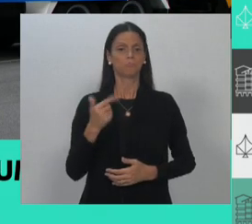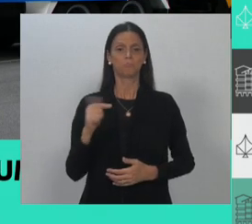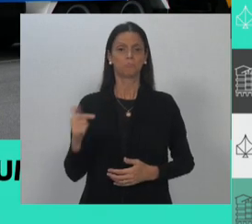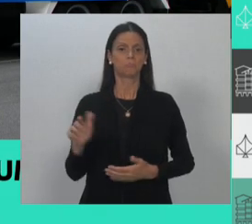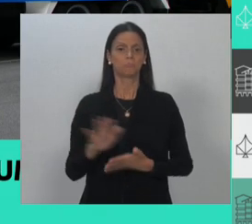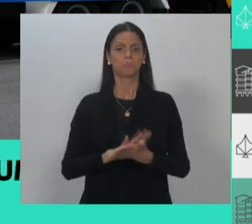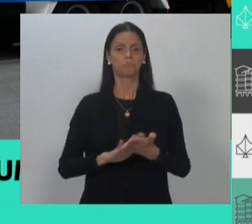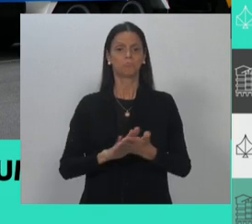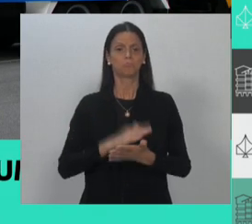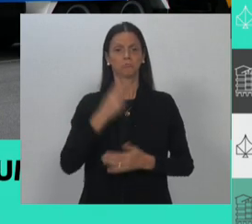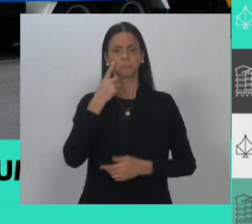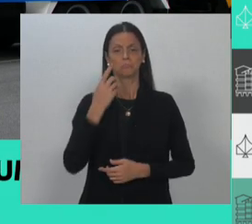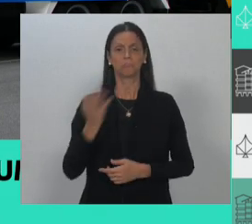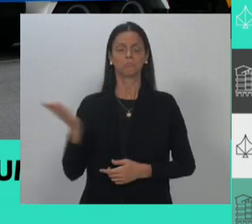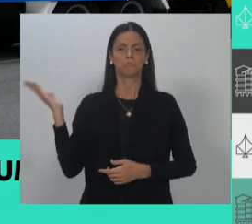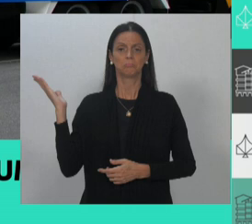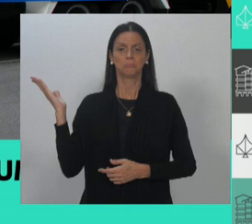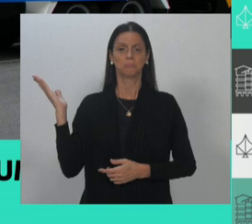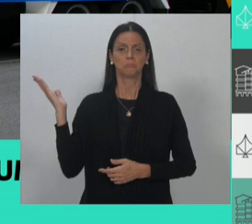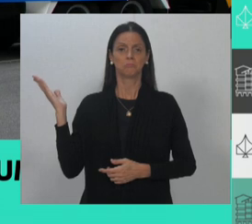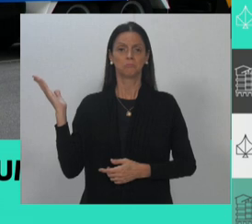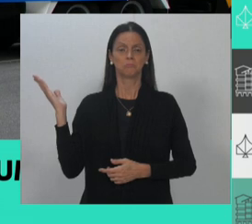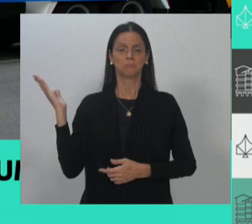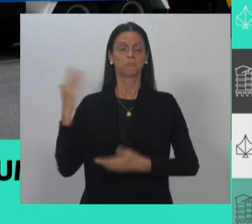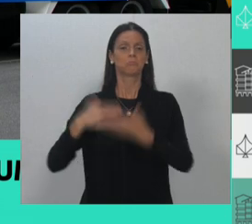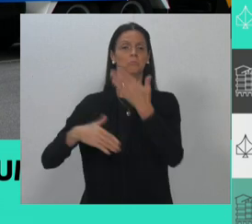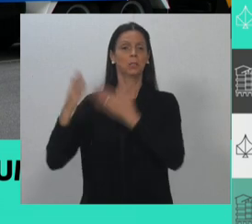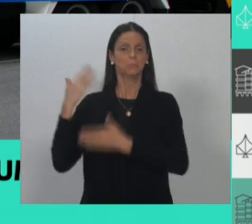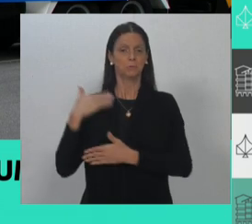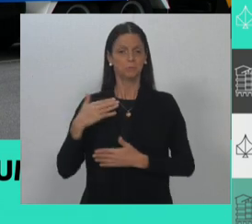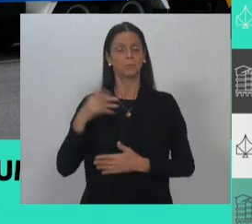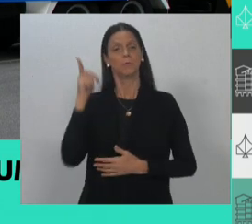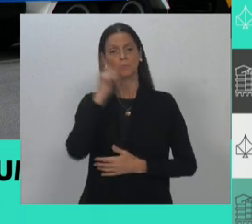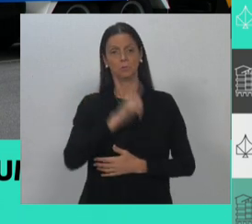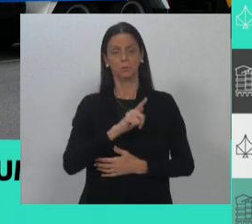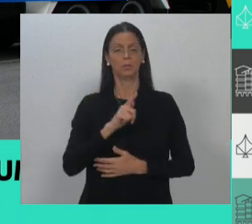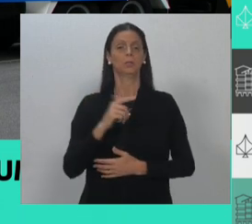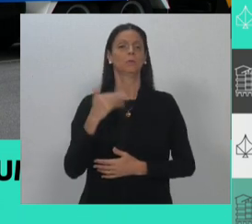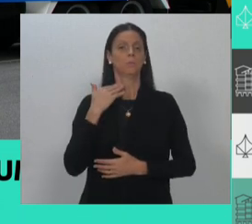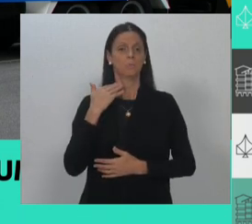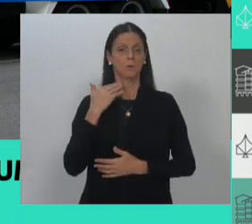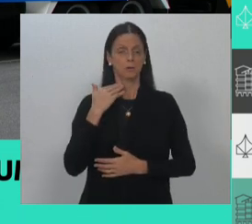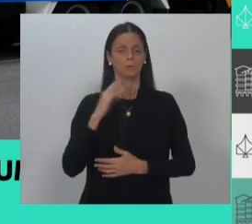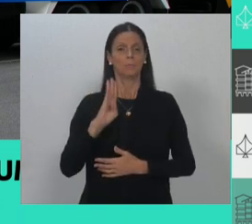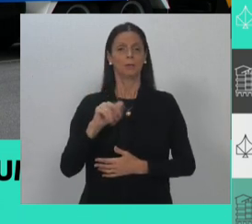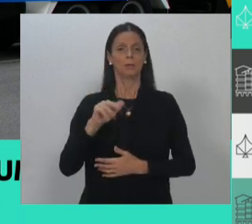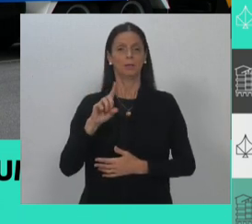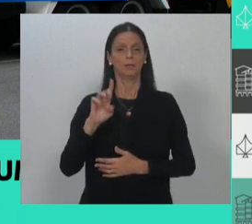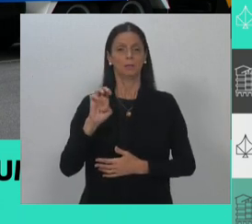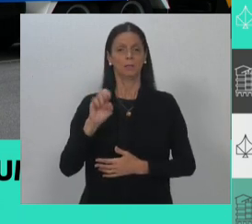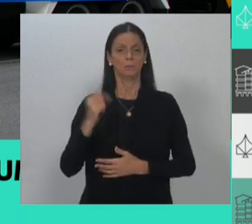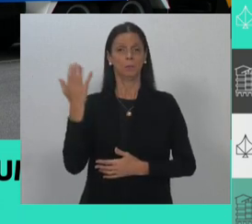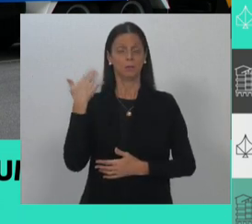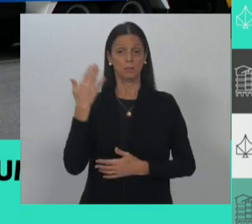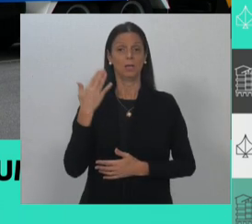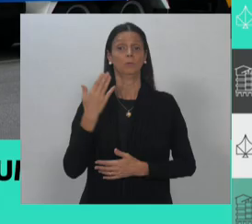Isso aqui foi adquirido pelo BNDES, custou um milhão e pouco cada caminhão desse.